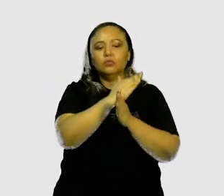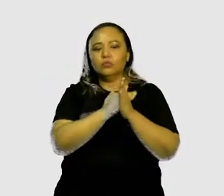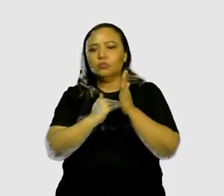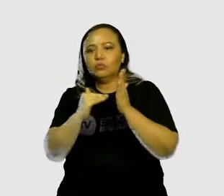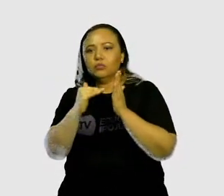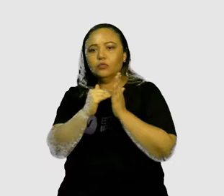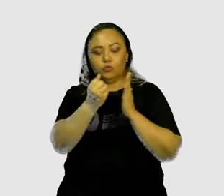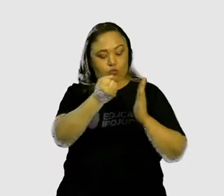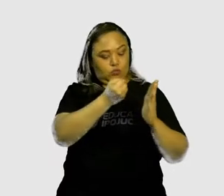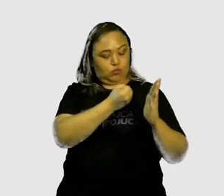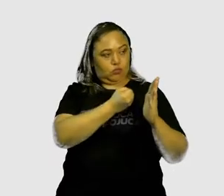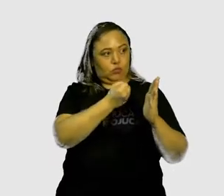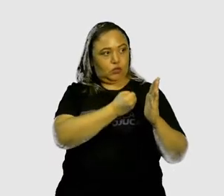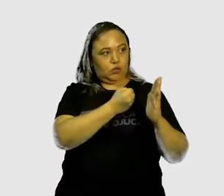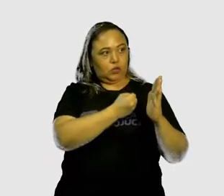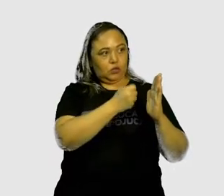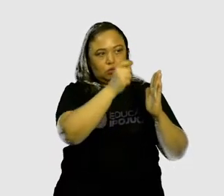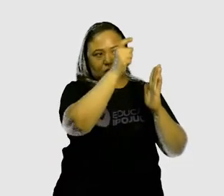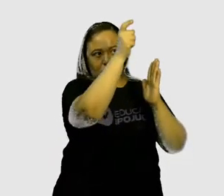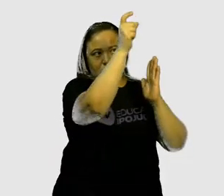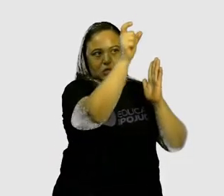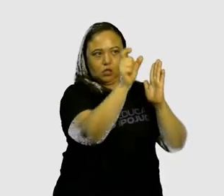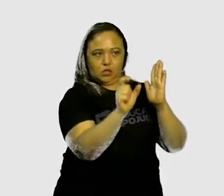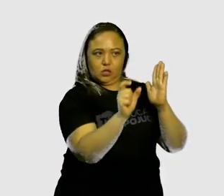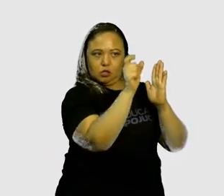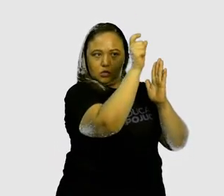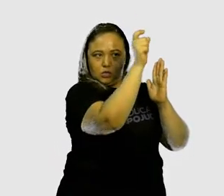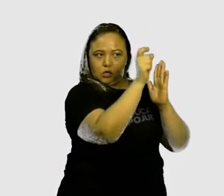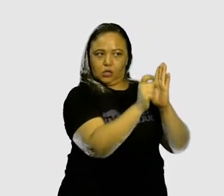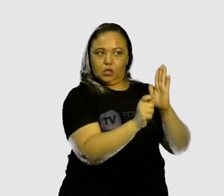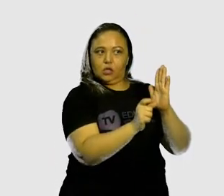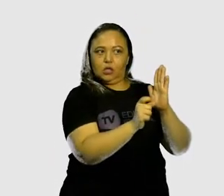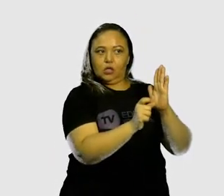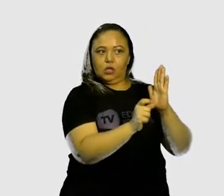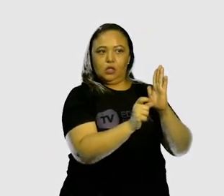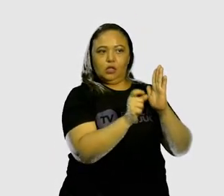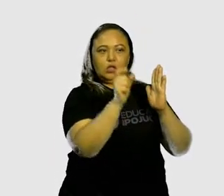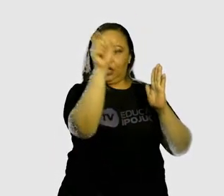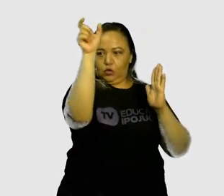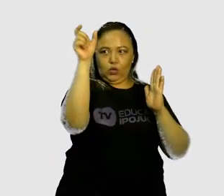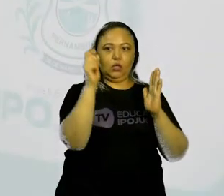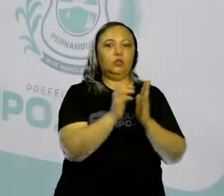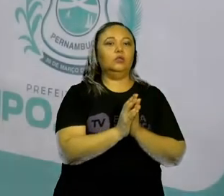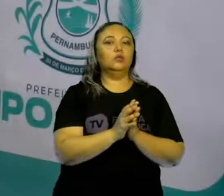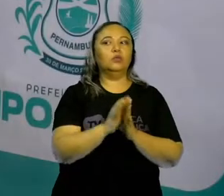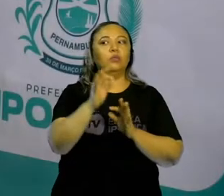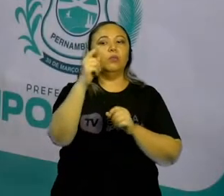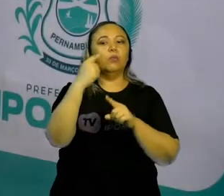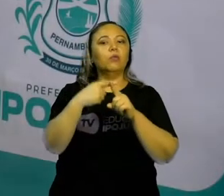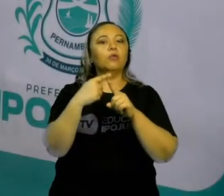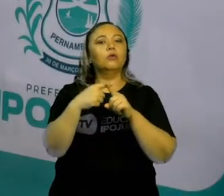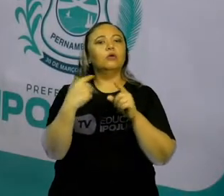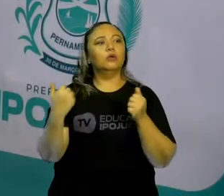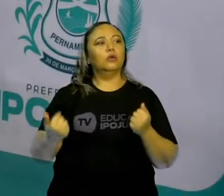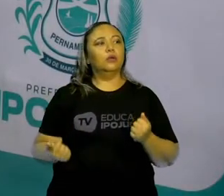os números ficam aqui, alinhados à direita. Pois é, por que isso acontece?